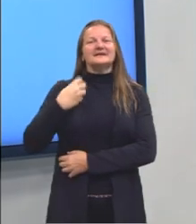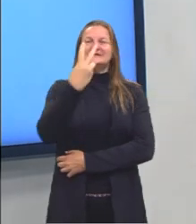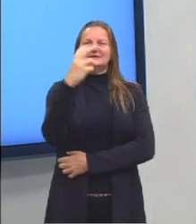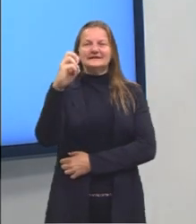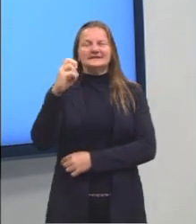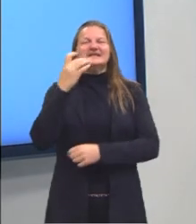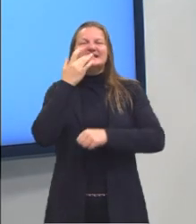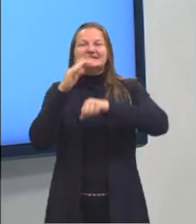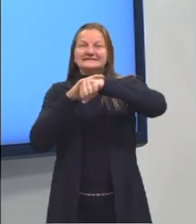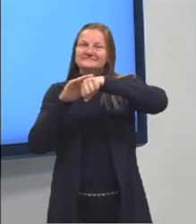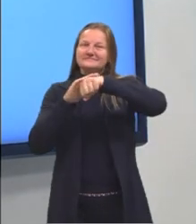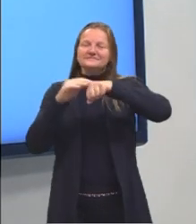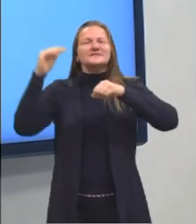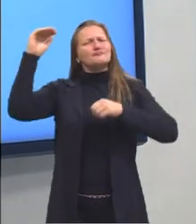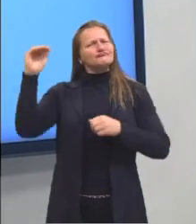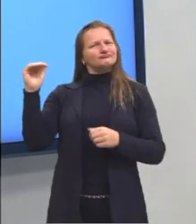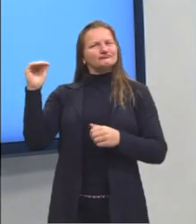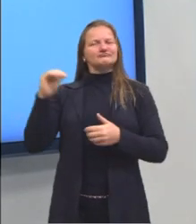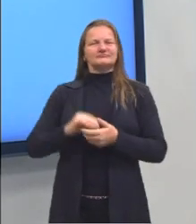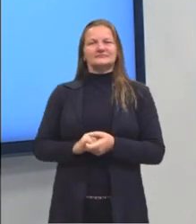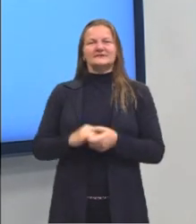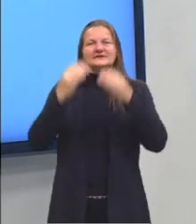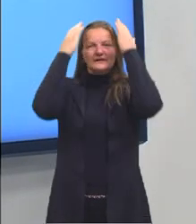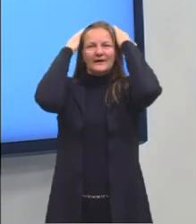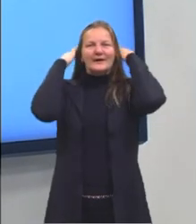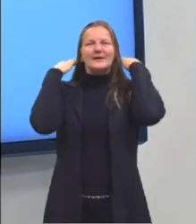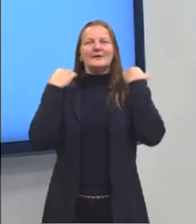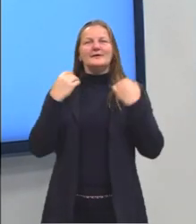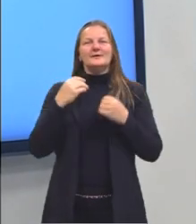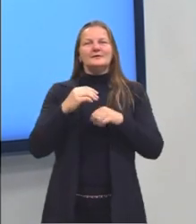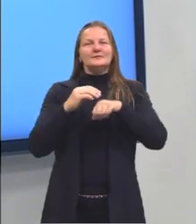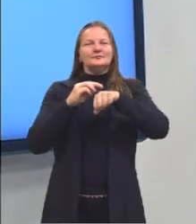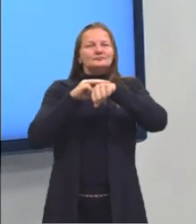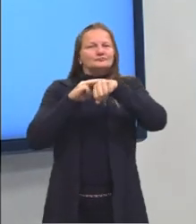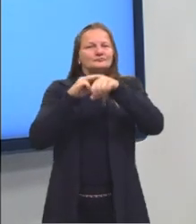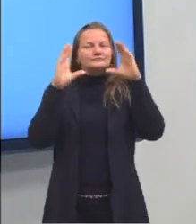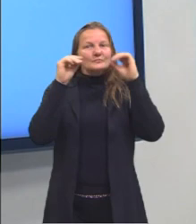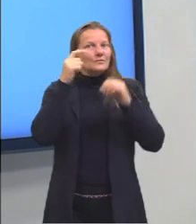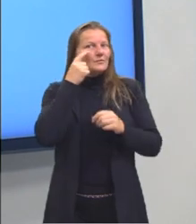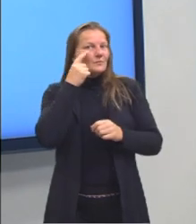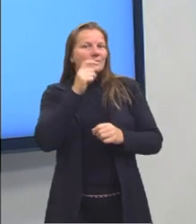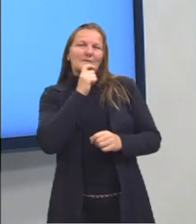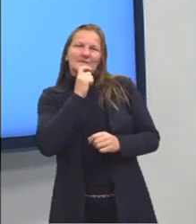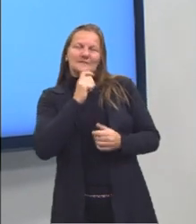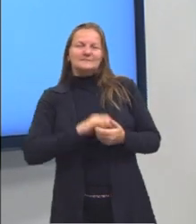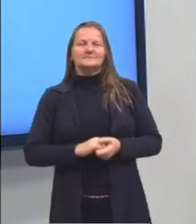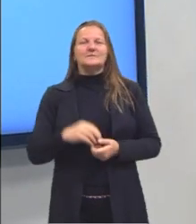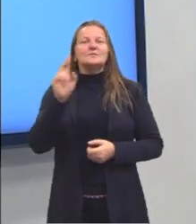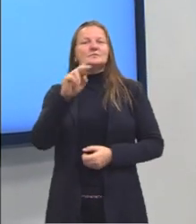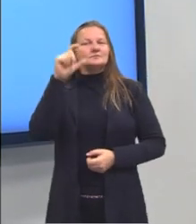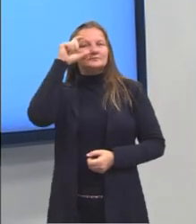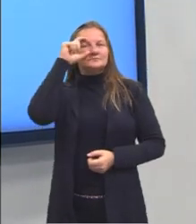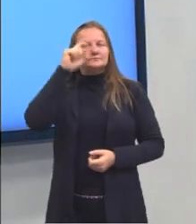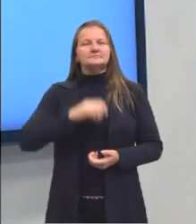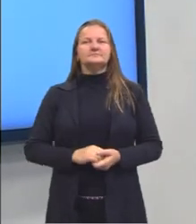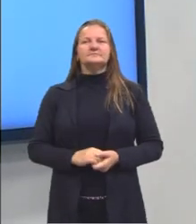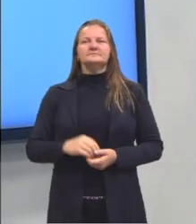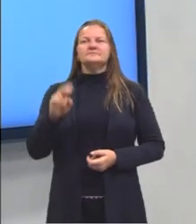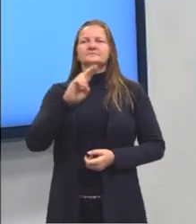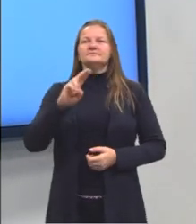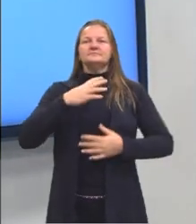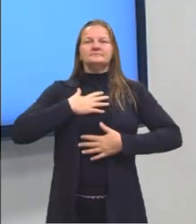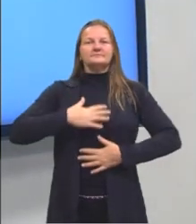sou branca, de baixa estatura, cabelos castanhos escuros, olhos verdes, uso óculos, estou